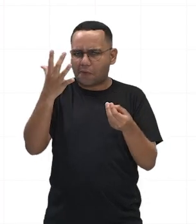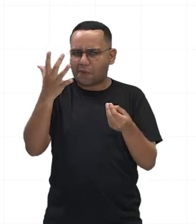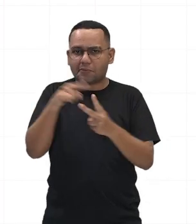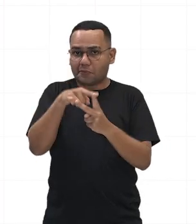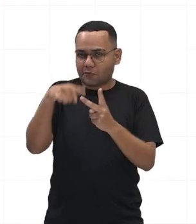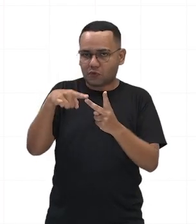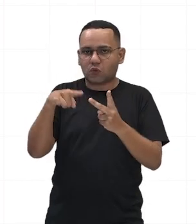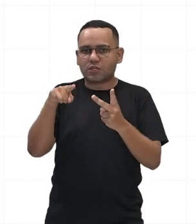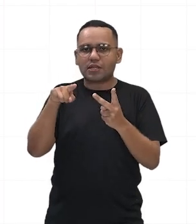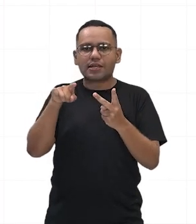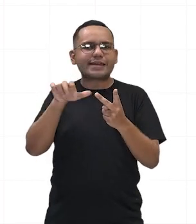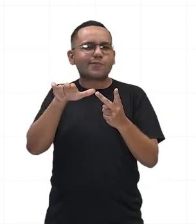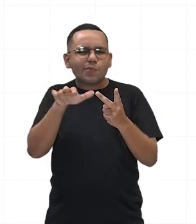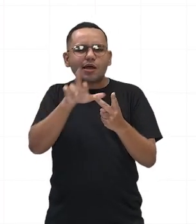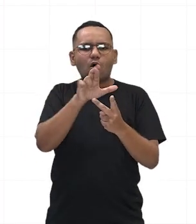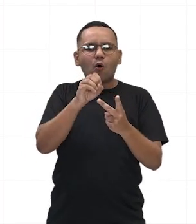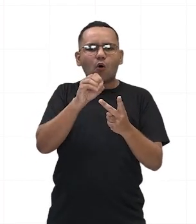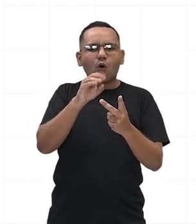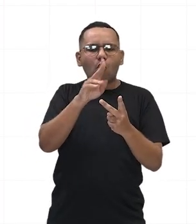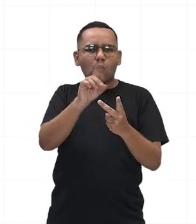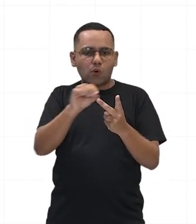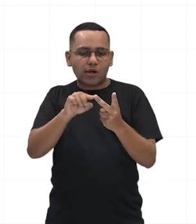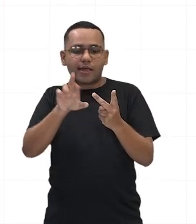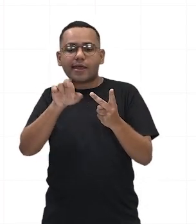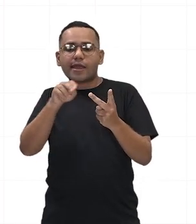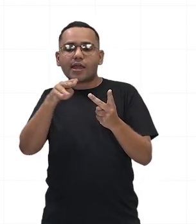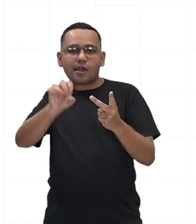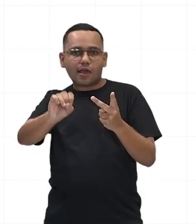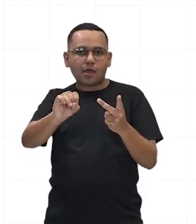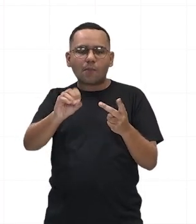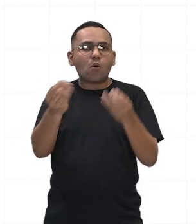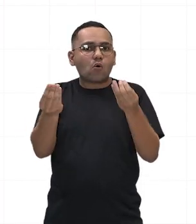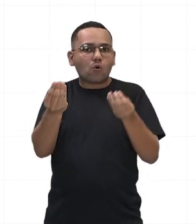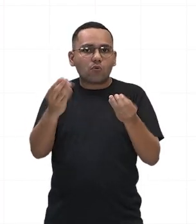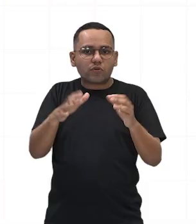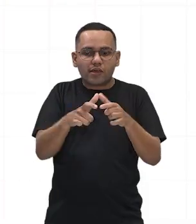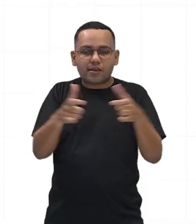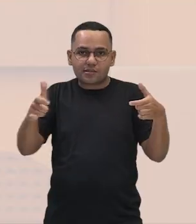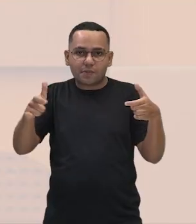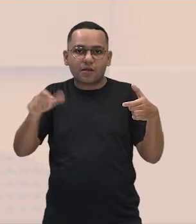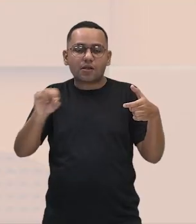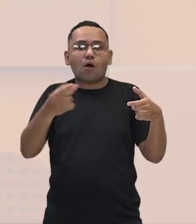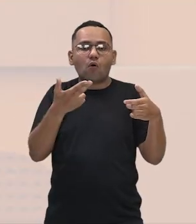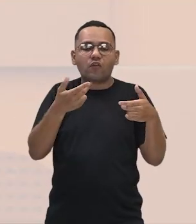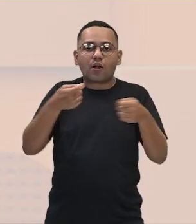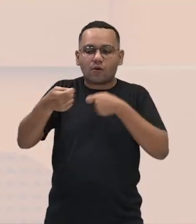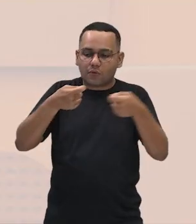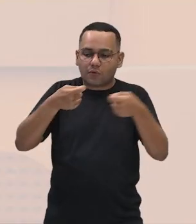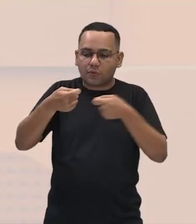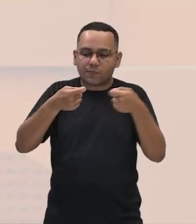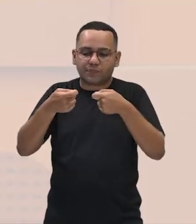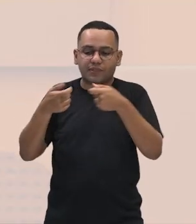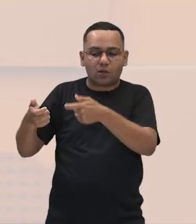depois ela vai se expandir, vai crescer, vai dominar várias regiões,